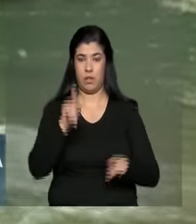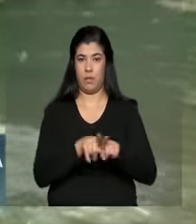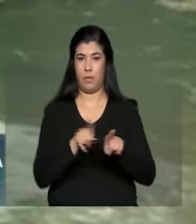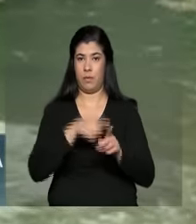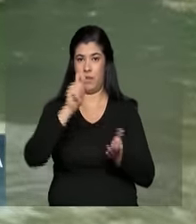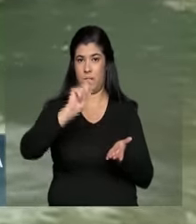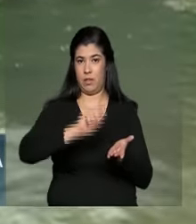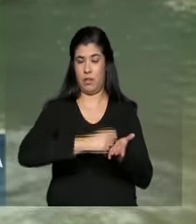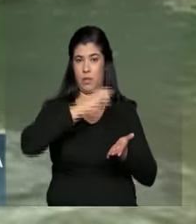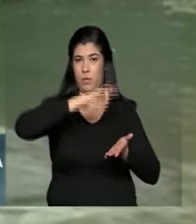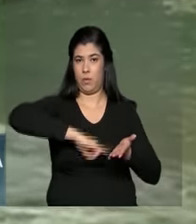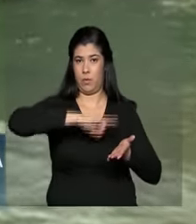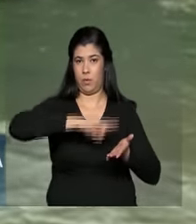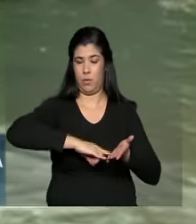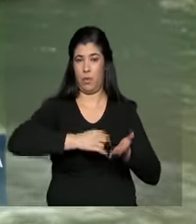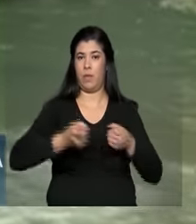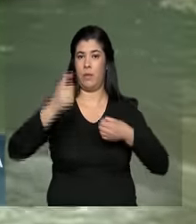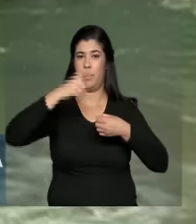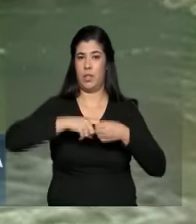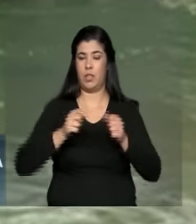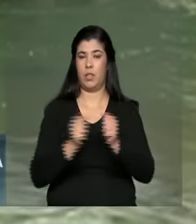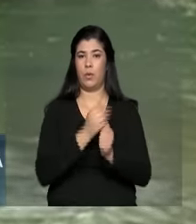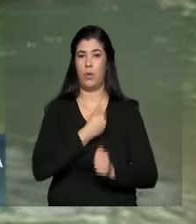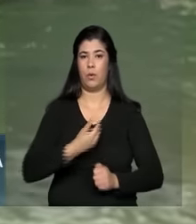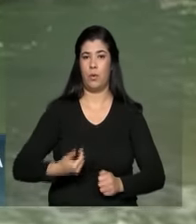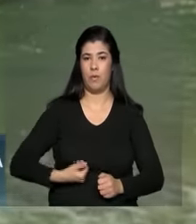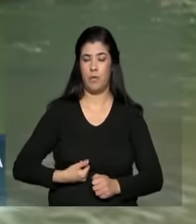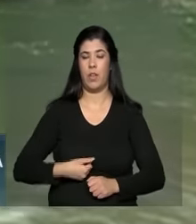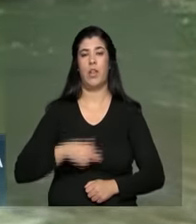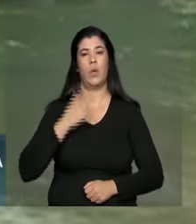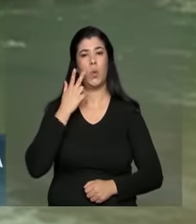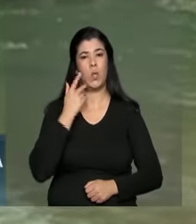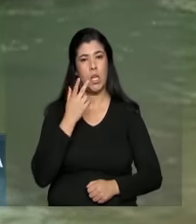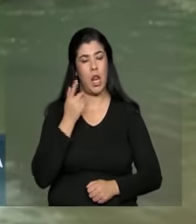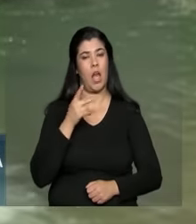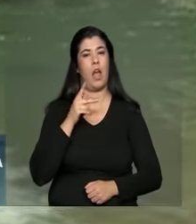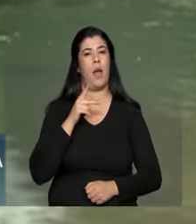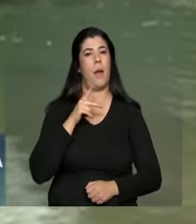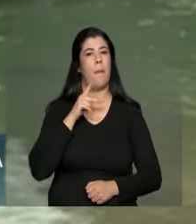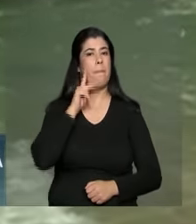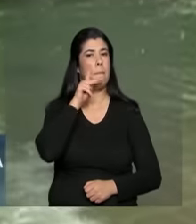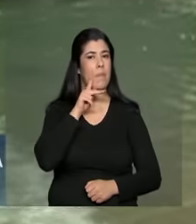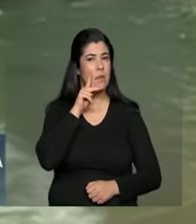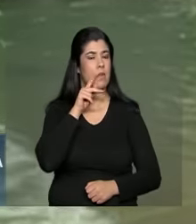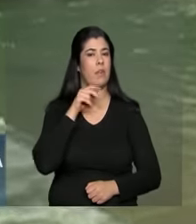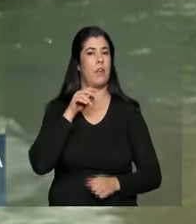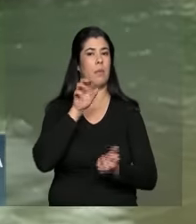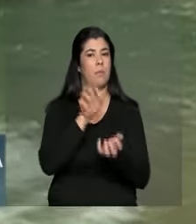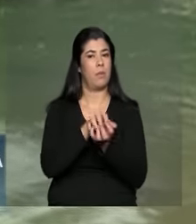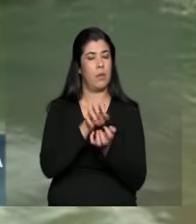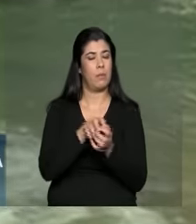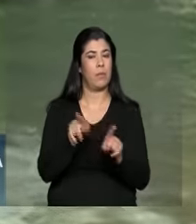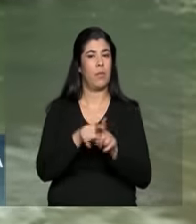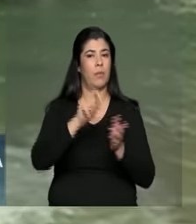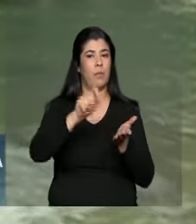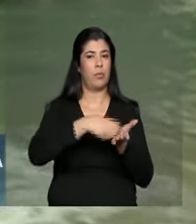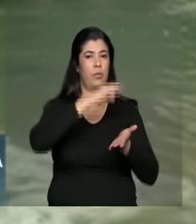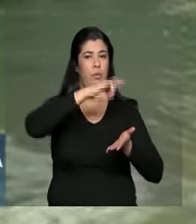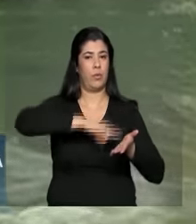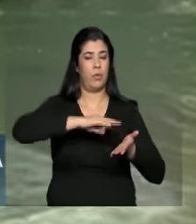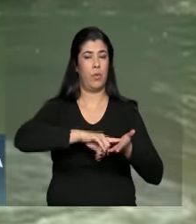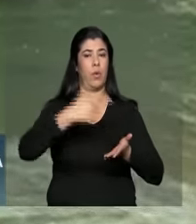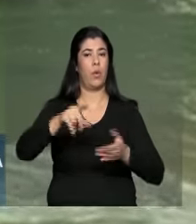com os governos de Pernambuco, Ceará e Paraíba termos de compromisso para outras obras também